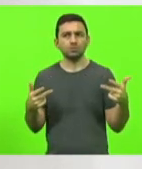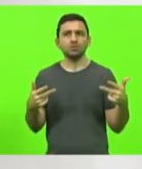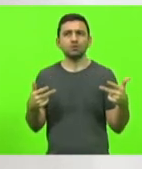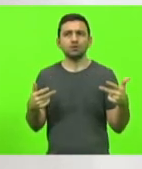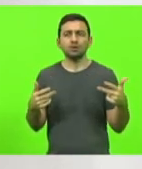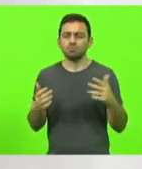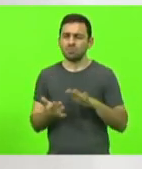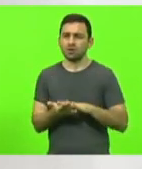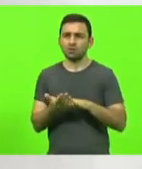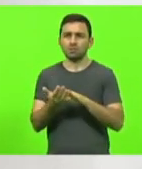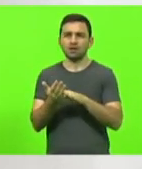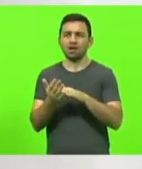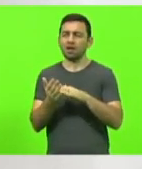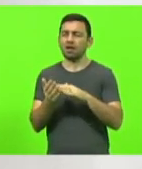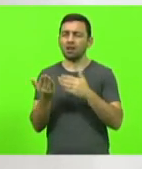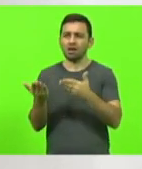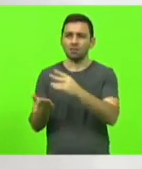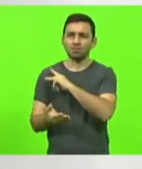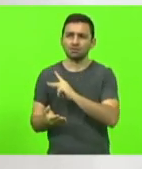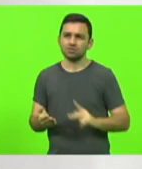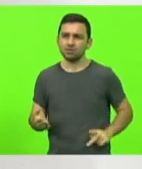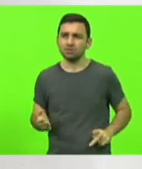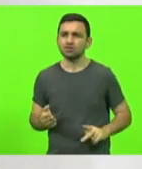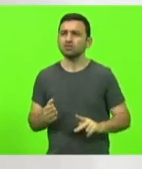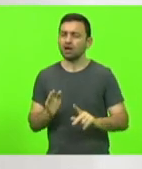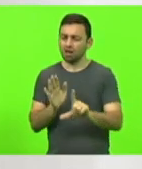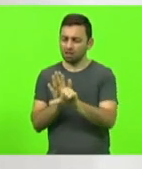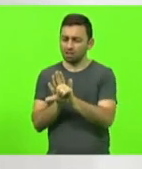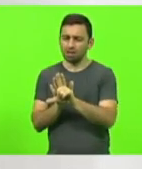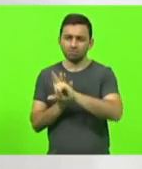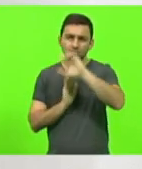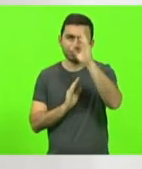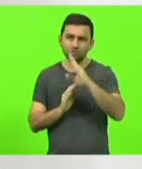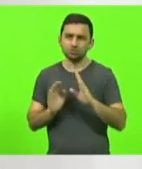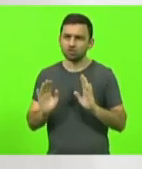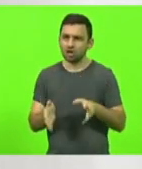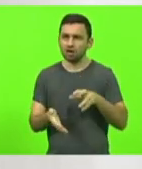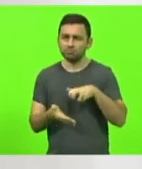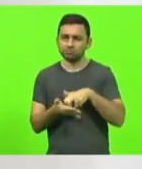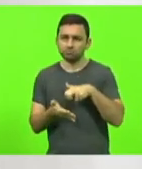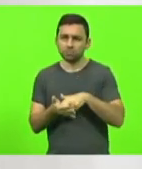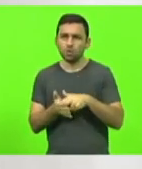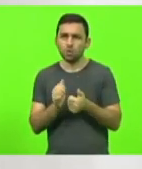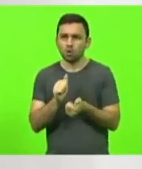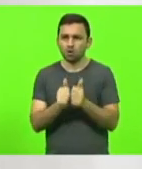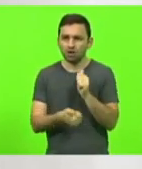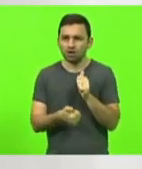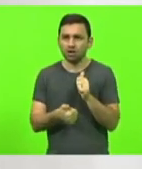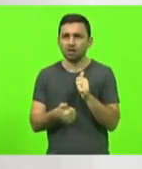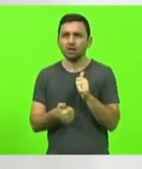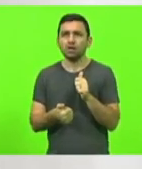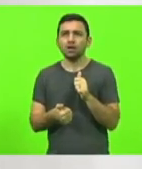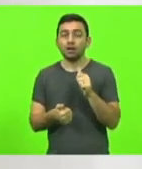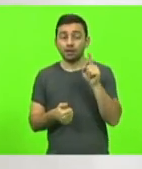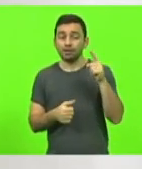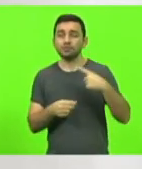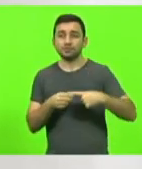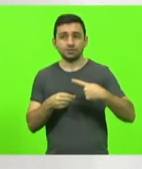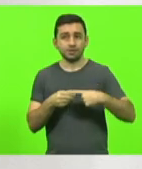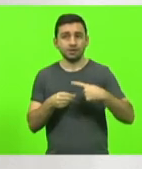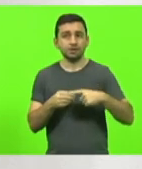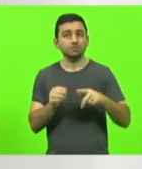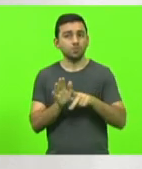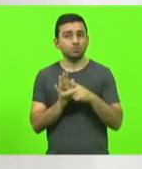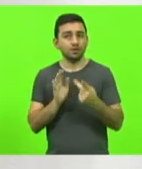o presidente. A lei nacional já existe, já foi punida inclusive quando teve corrida clandestina em uma cidade aqui de Santa